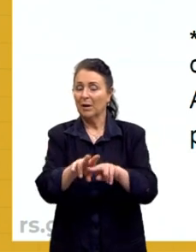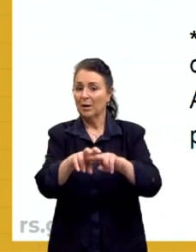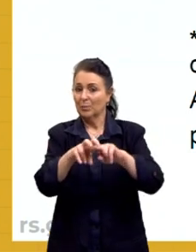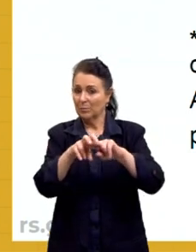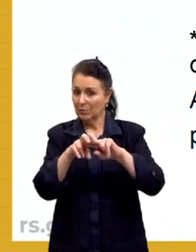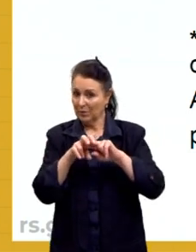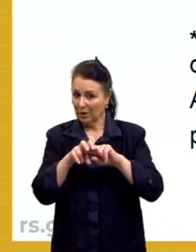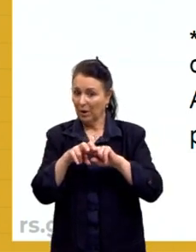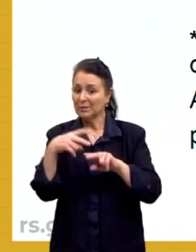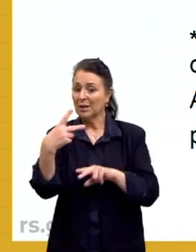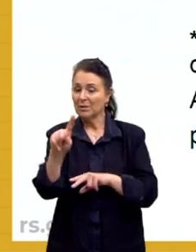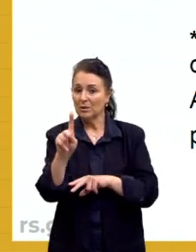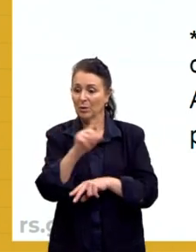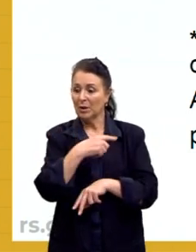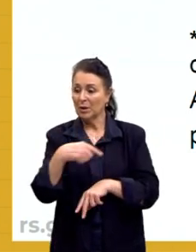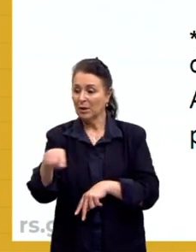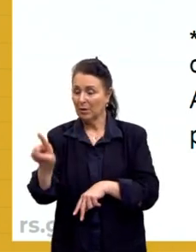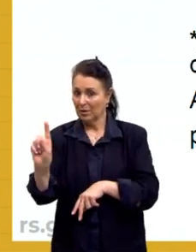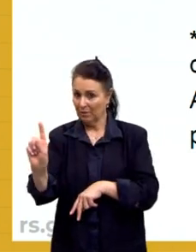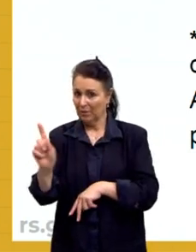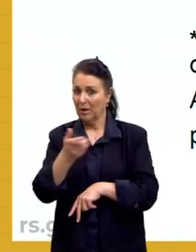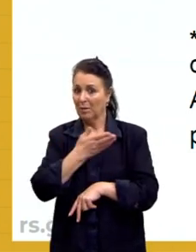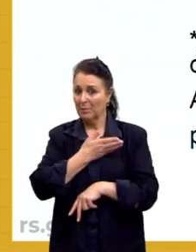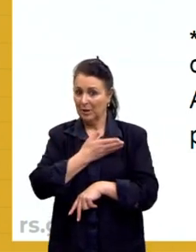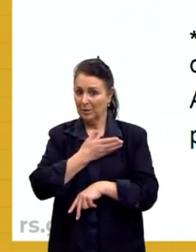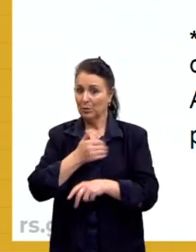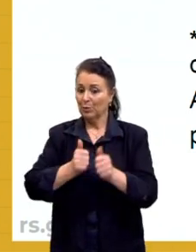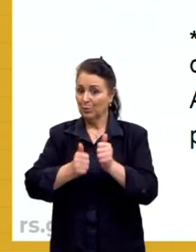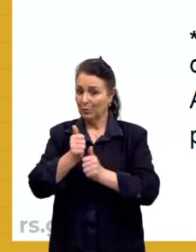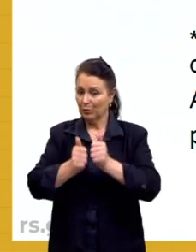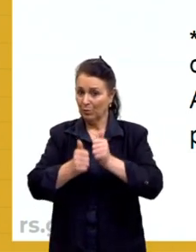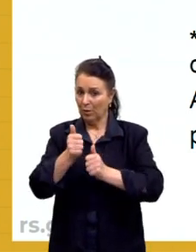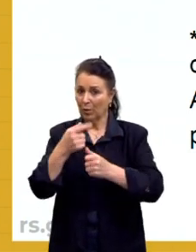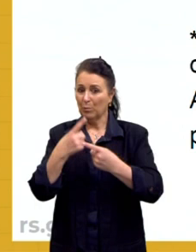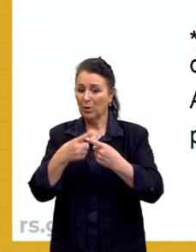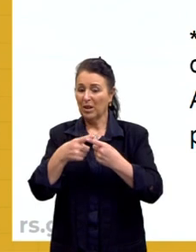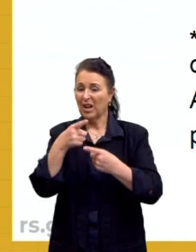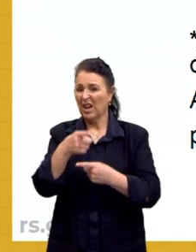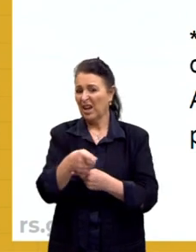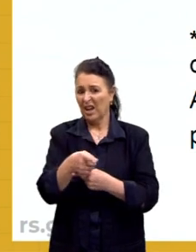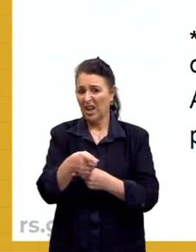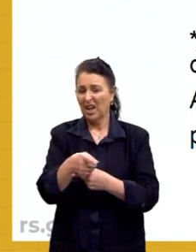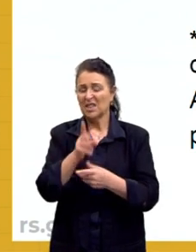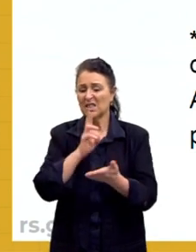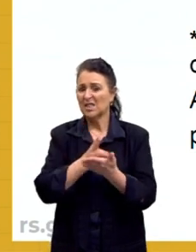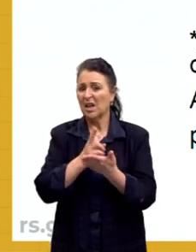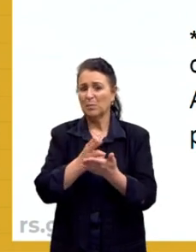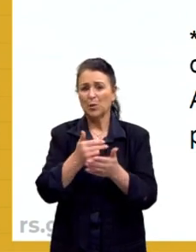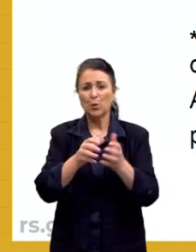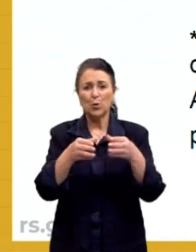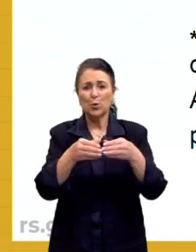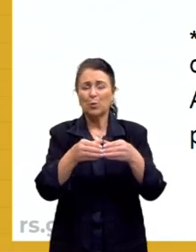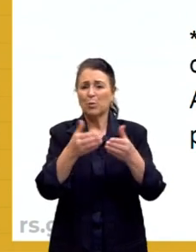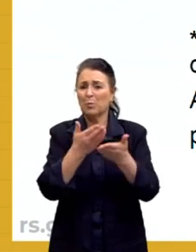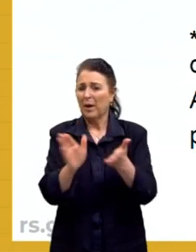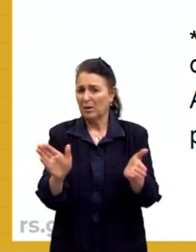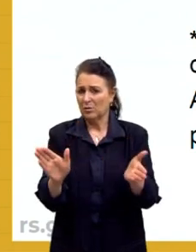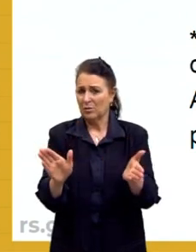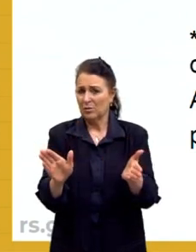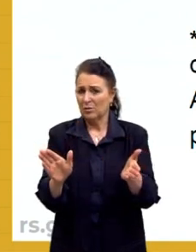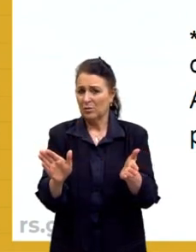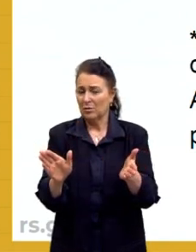não levar um amigo ou namorado em jogos por ser pé frio, superstições, pé de coelho, etc.